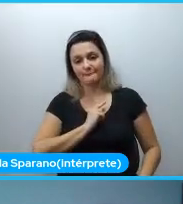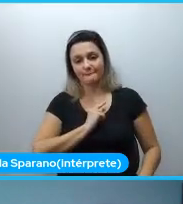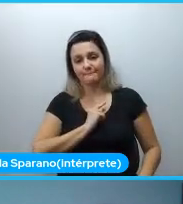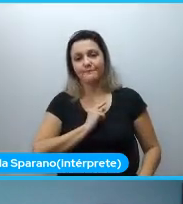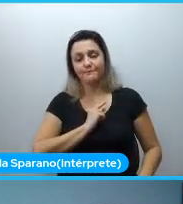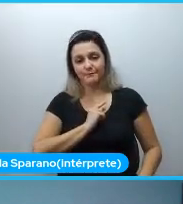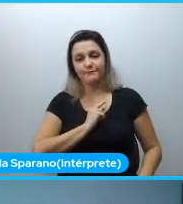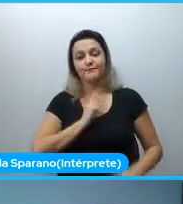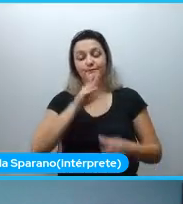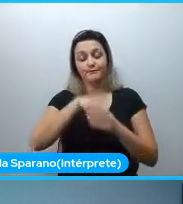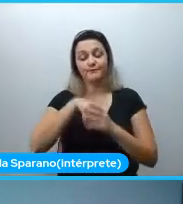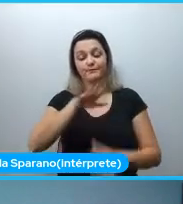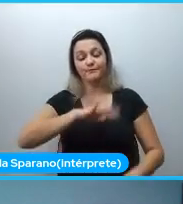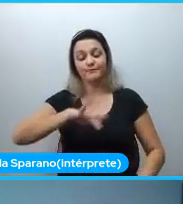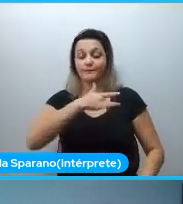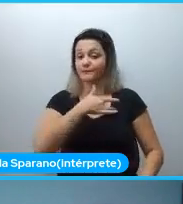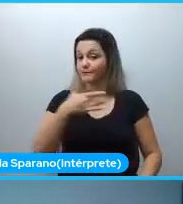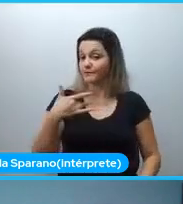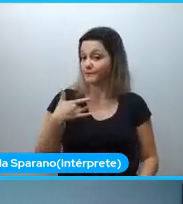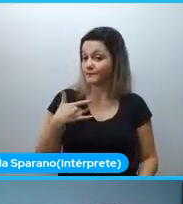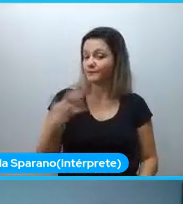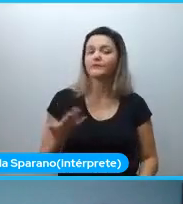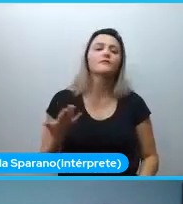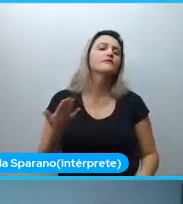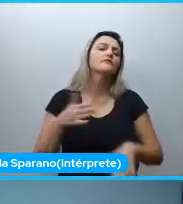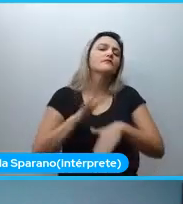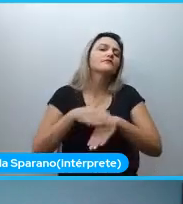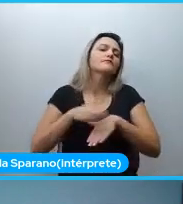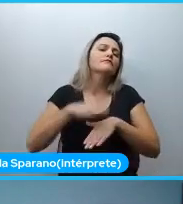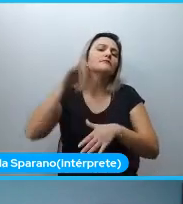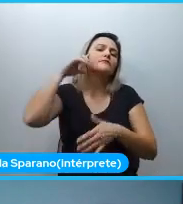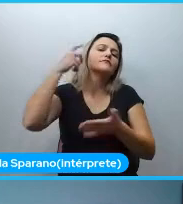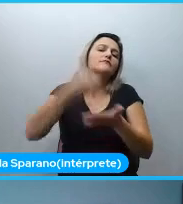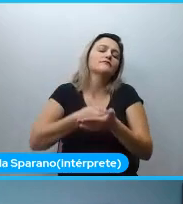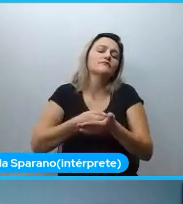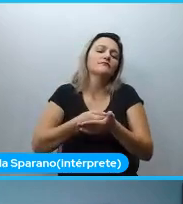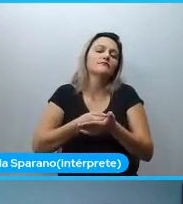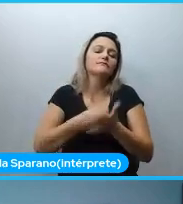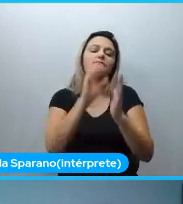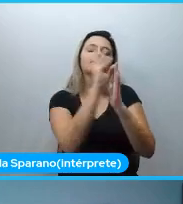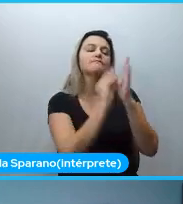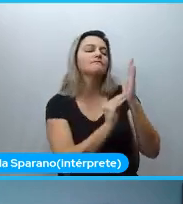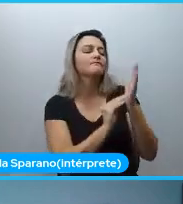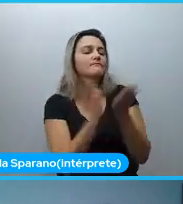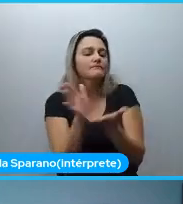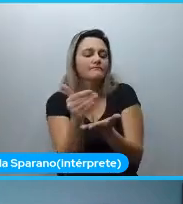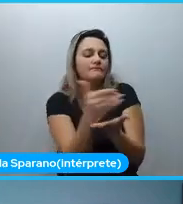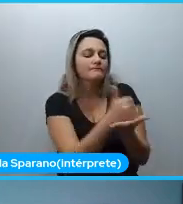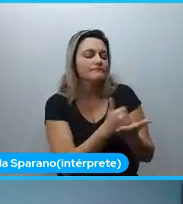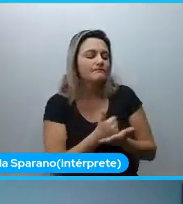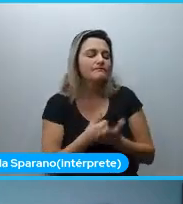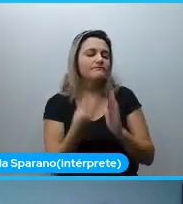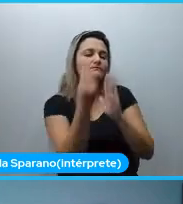posso tomar de decisão baseado nos dados que eu tenho. Então, de